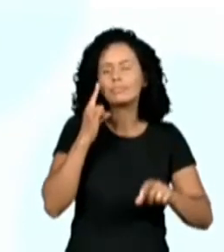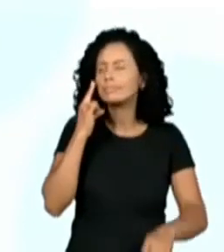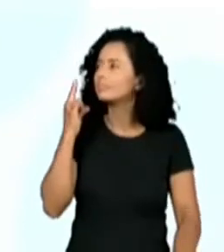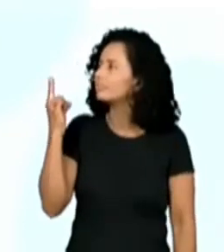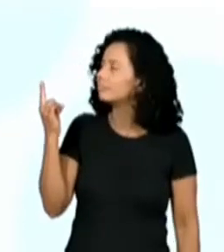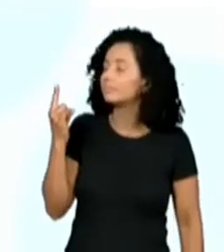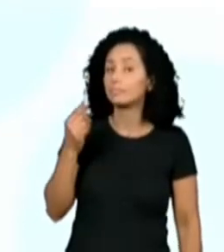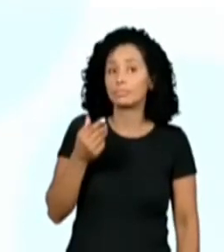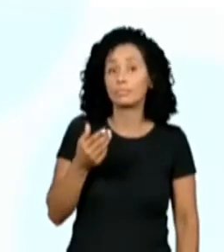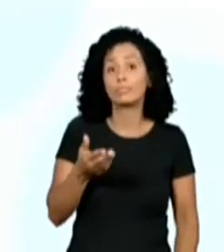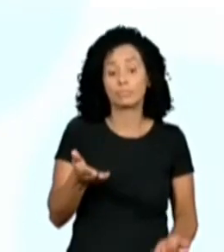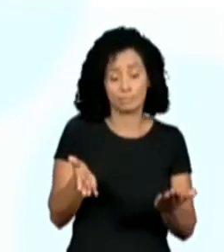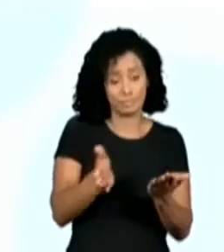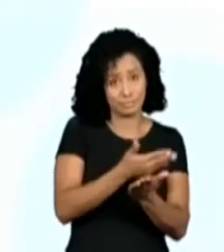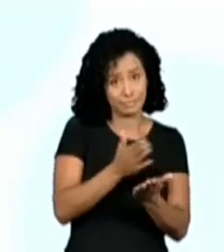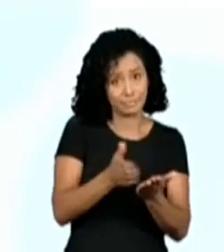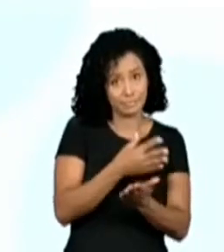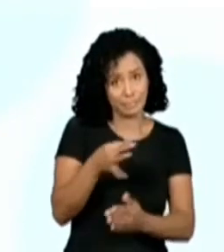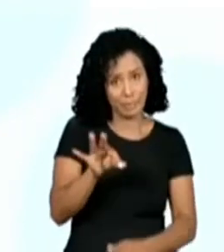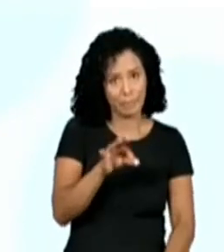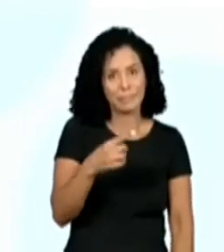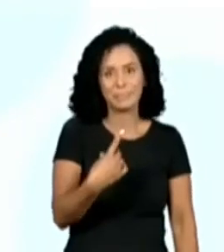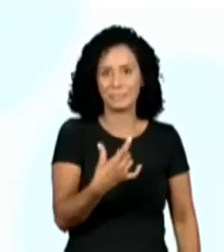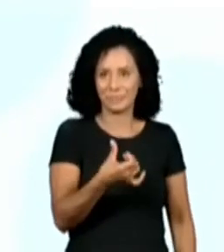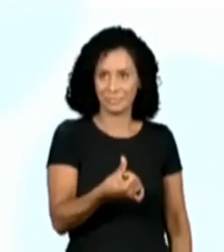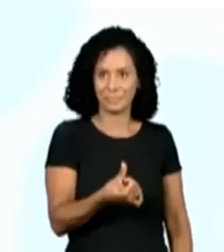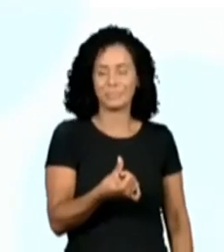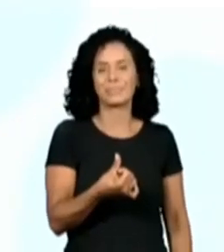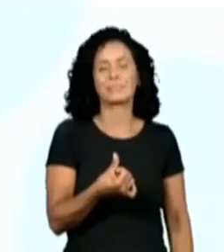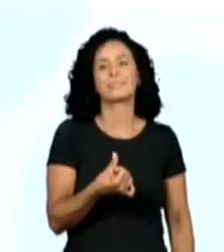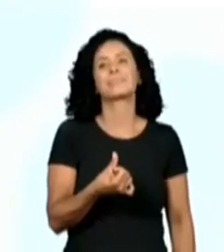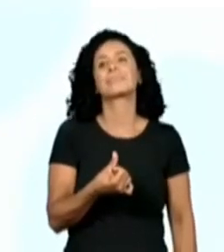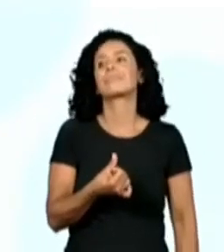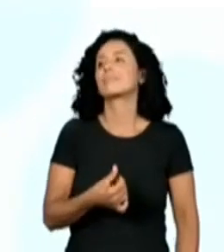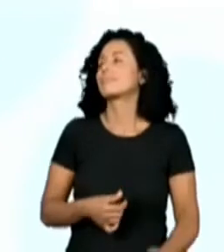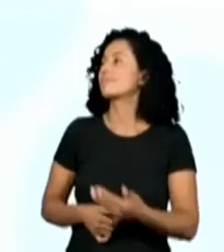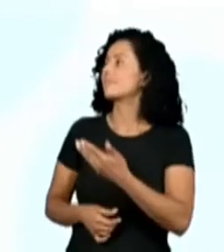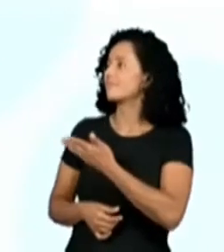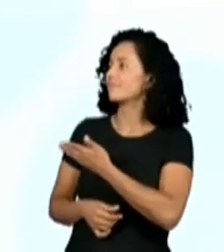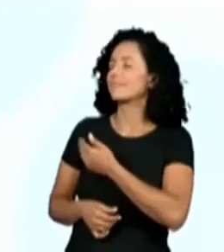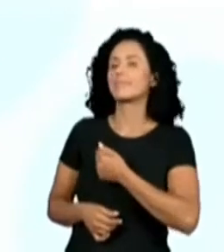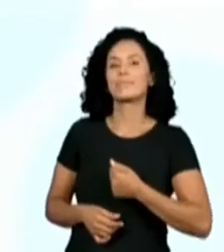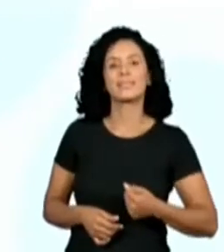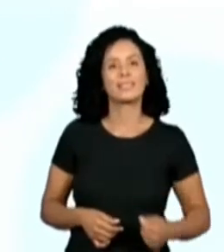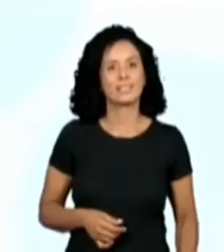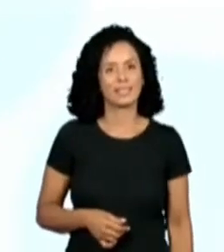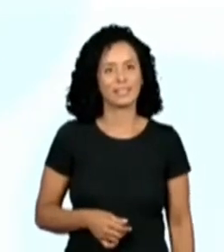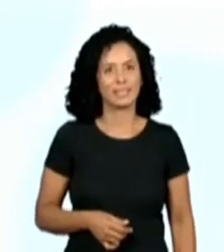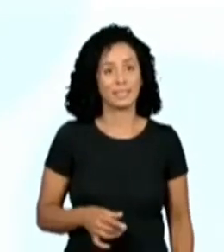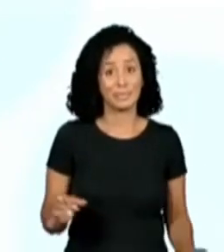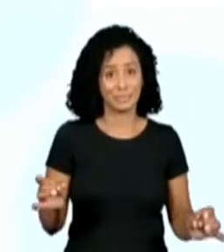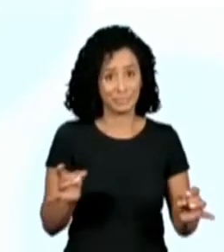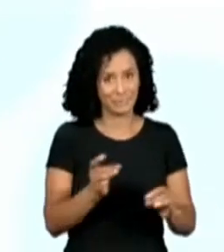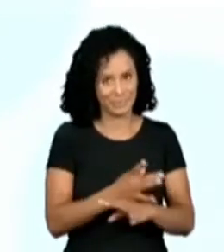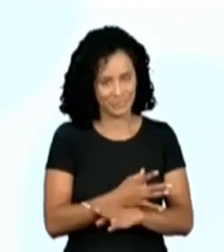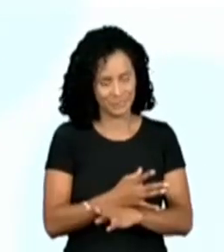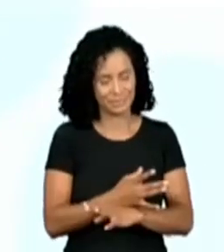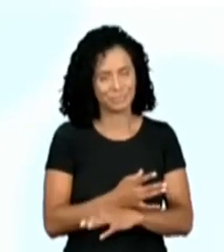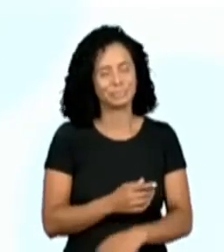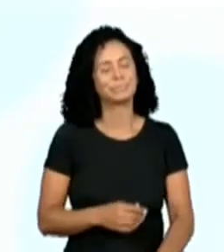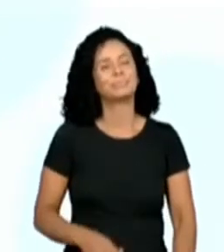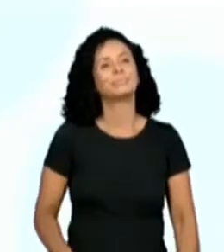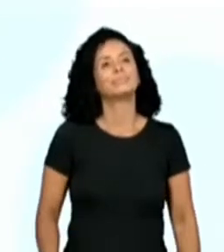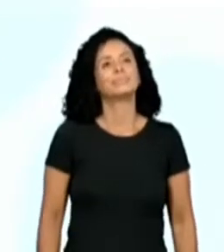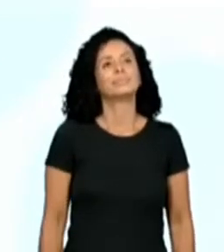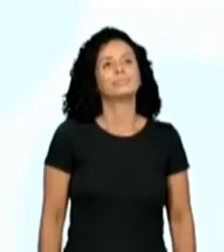Vão para a página 16. Então, a página 16 está aí no livro de vocês. Está aparecendo aqui na tela também.